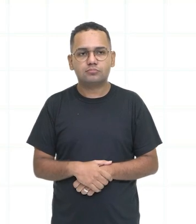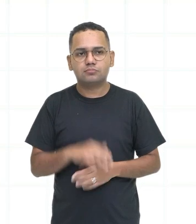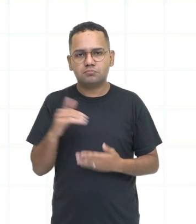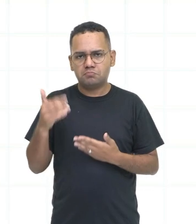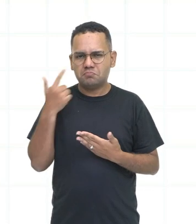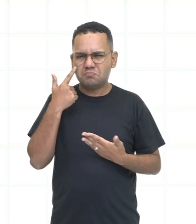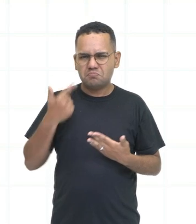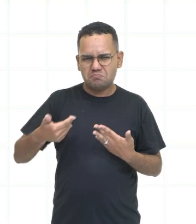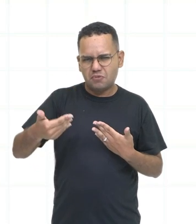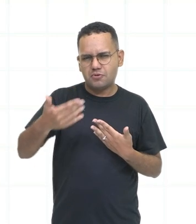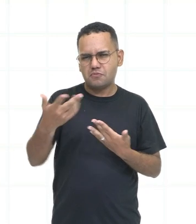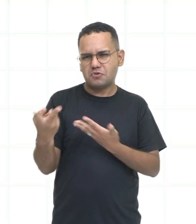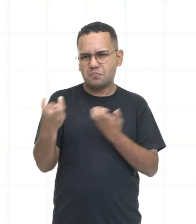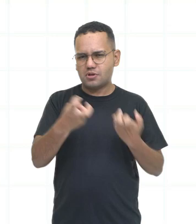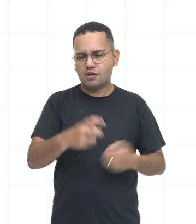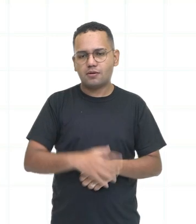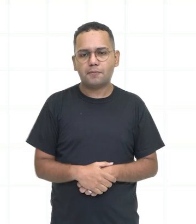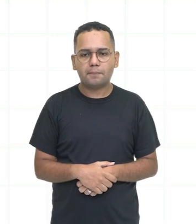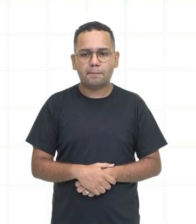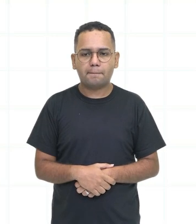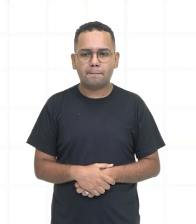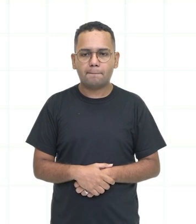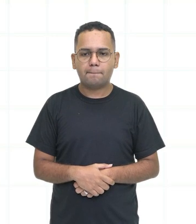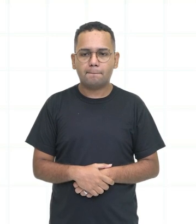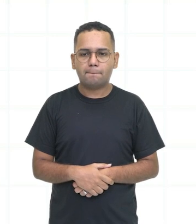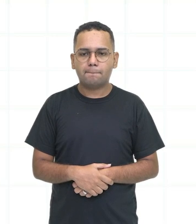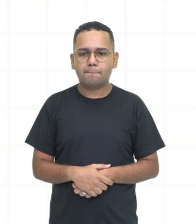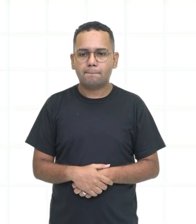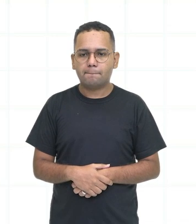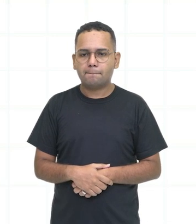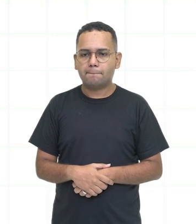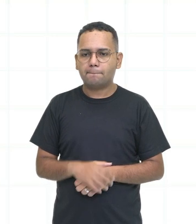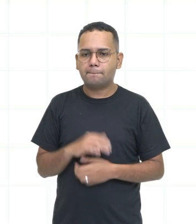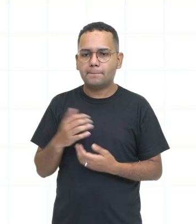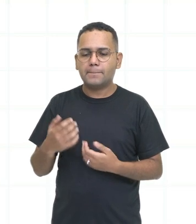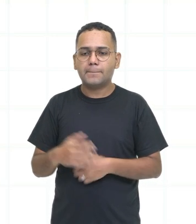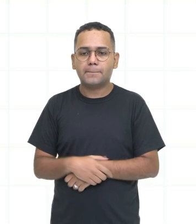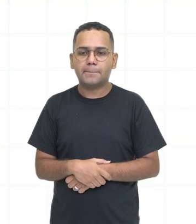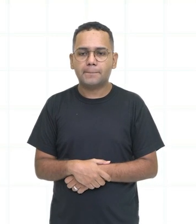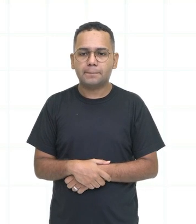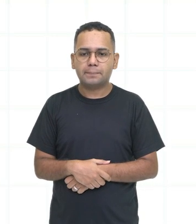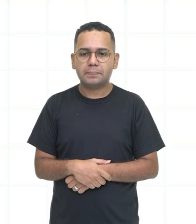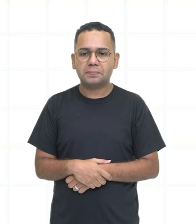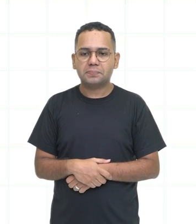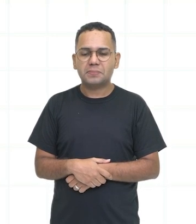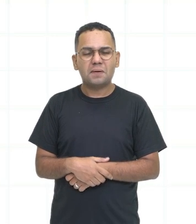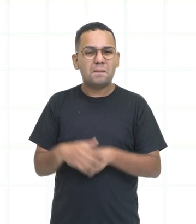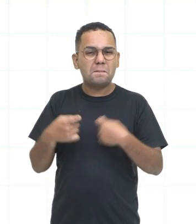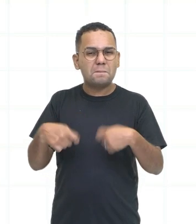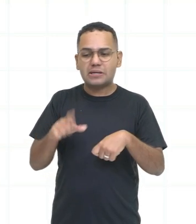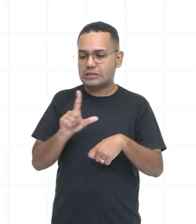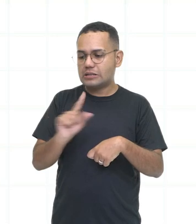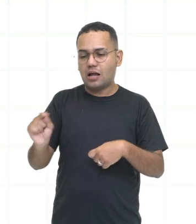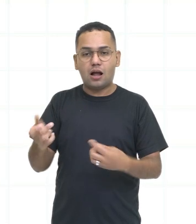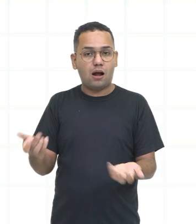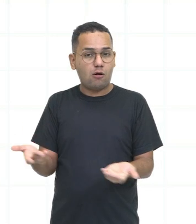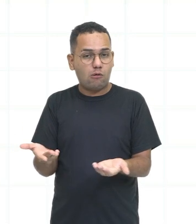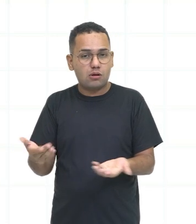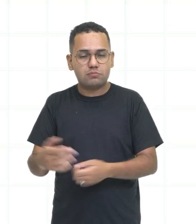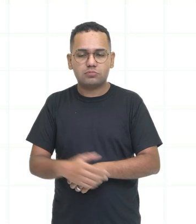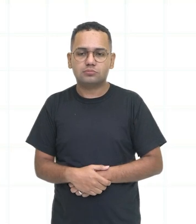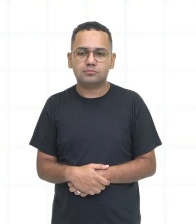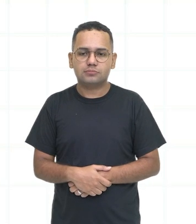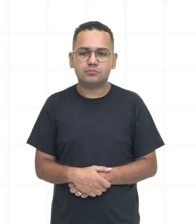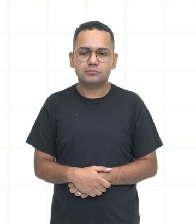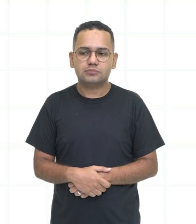isso com mais atenção. I have to live now. I have to live now. Eu tenho que partir agora. A expressão to live é deixar, partir.